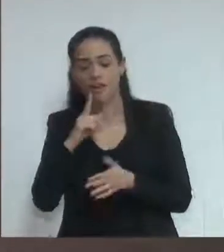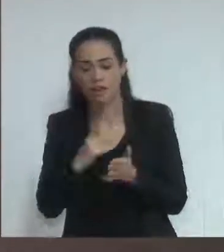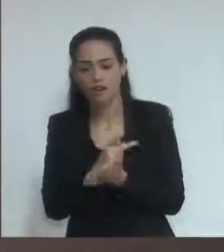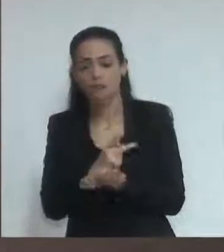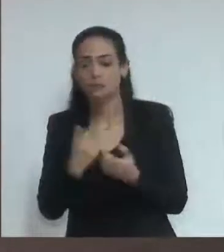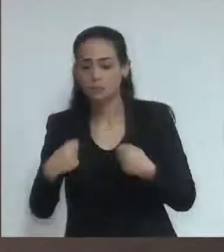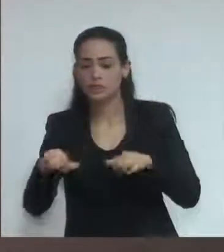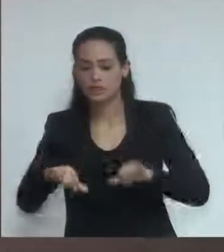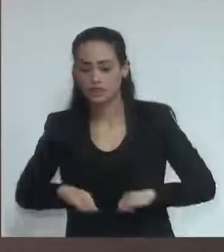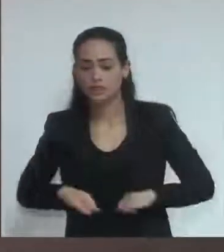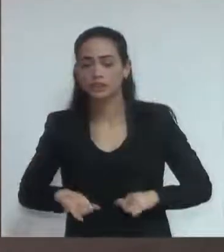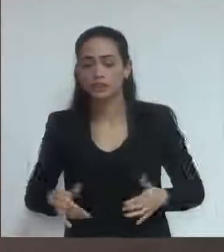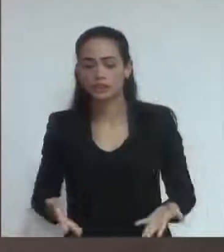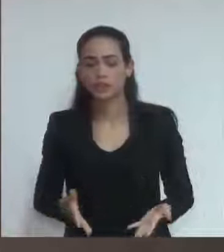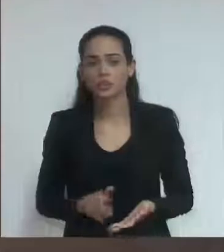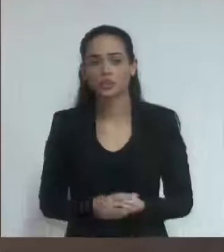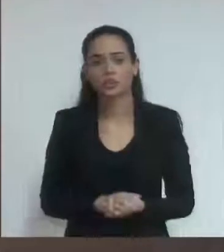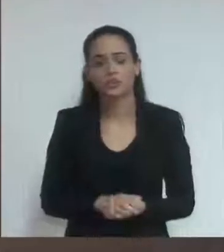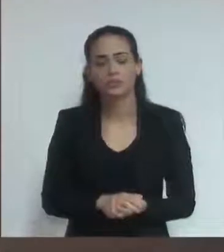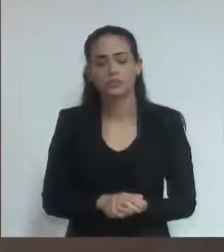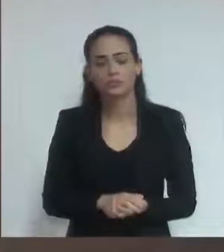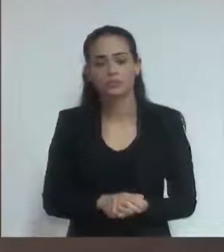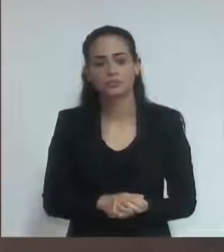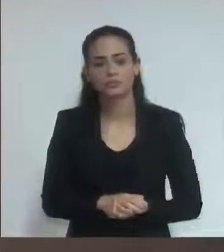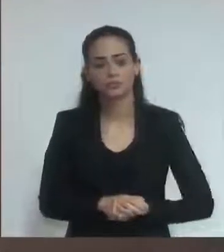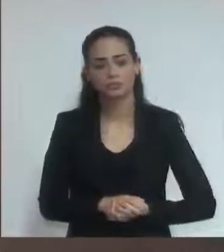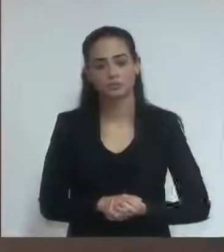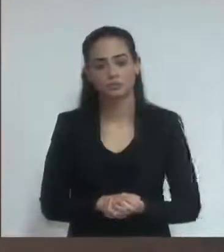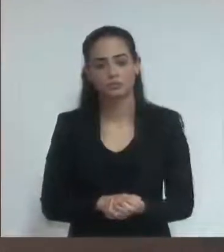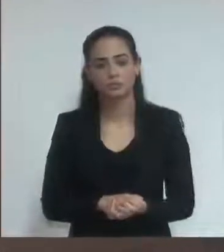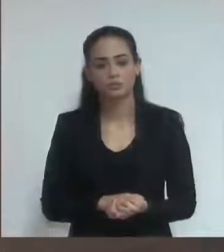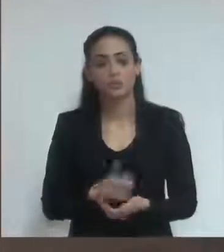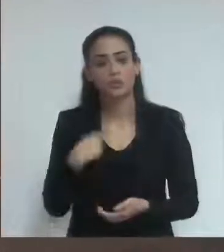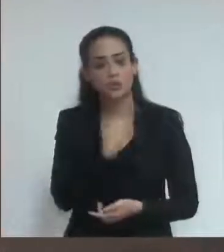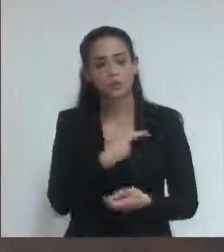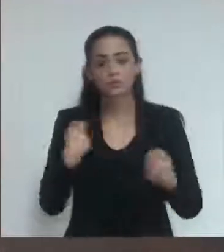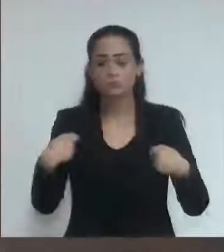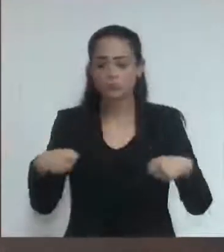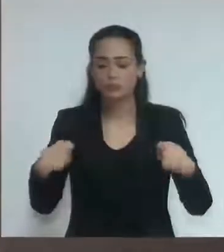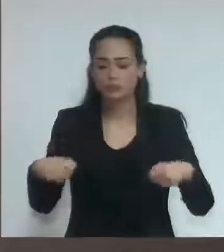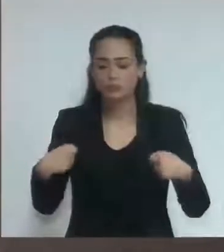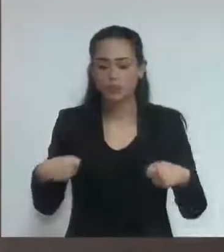O que nós não podemos é que o dinheiro público vire farra.